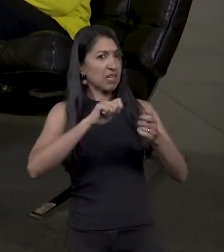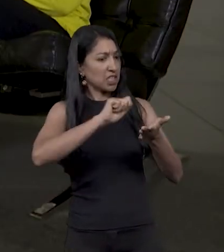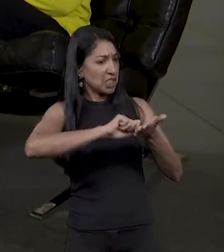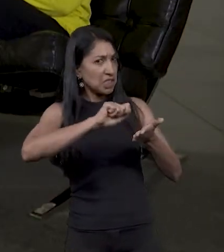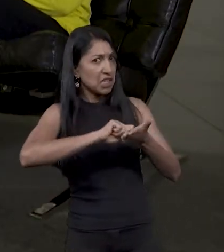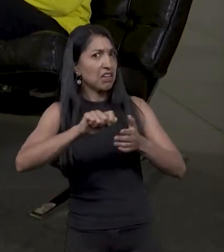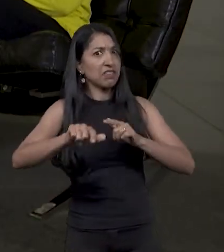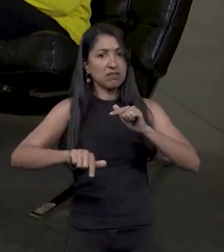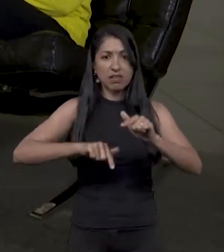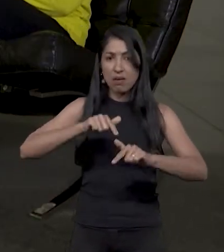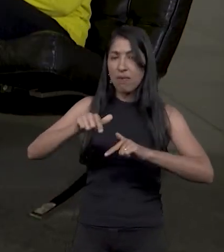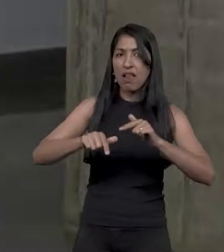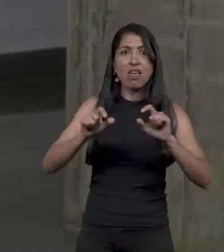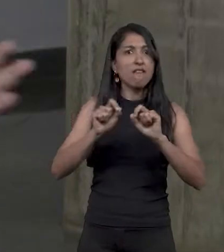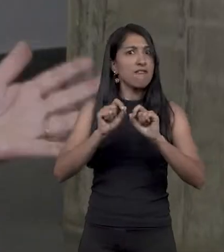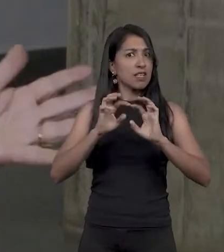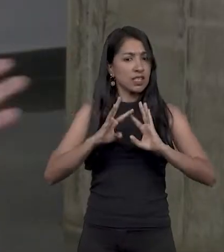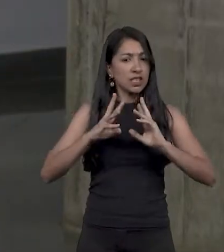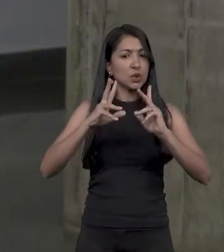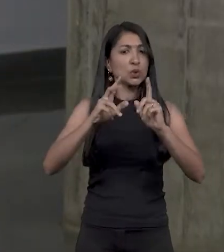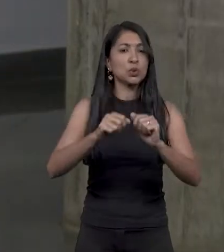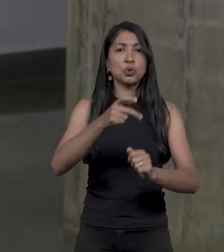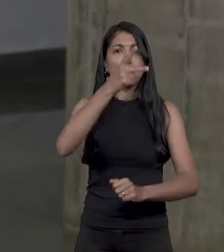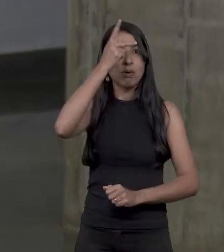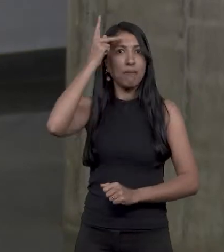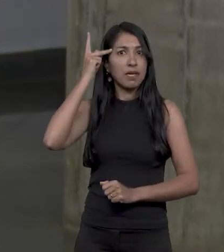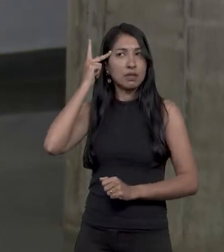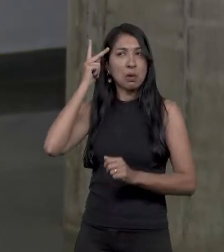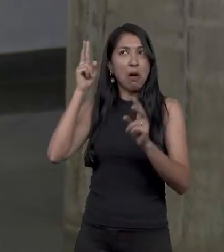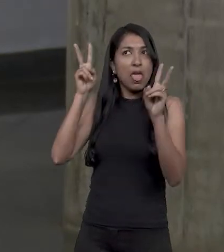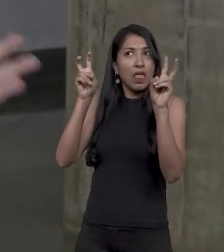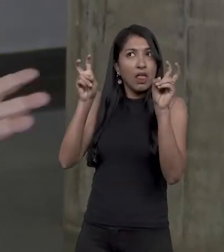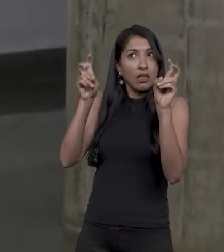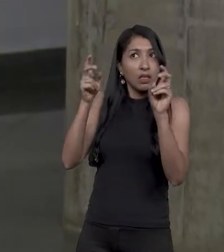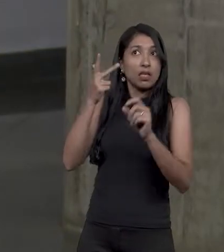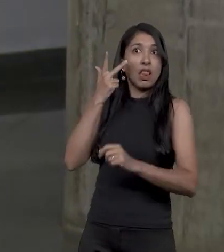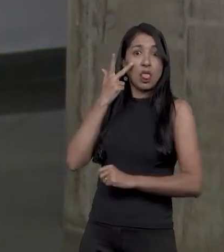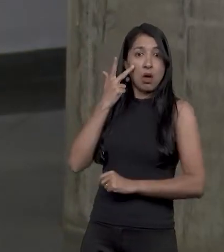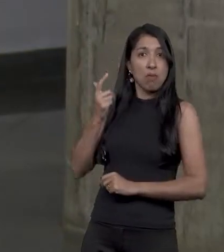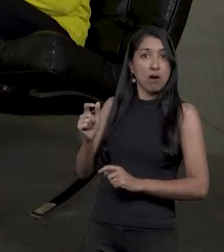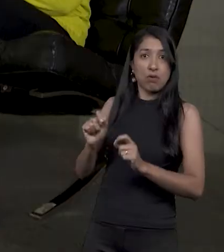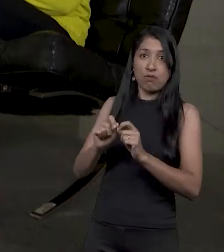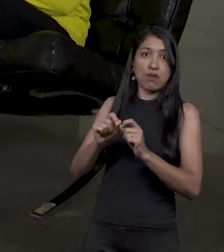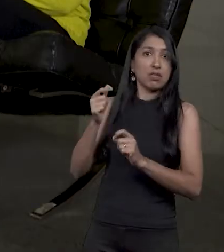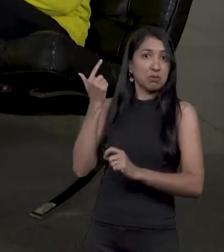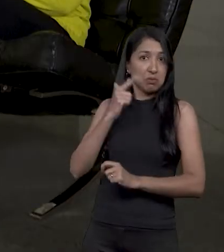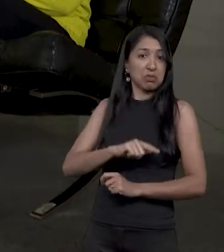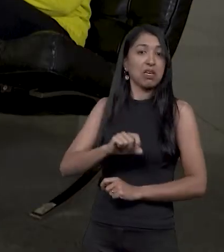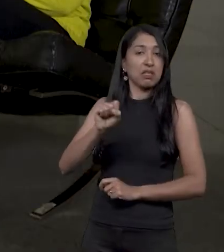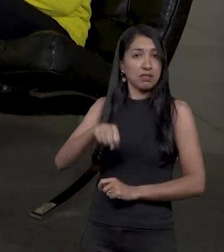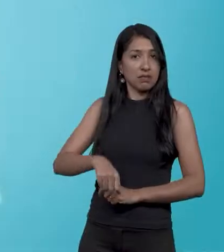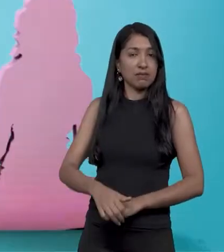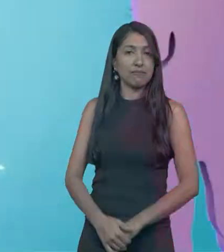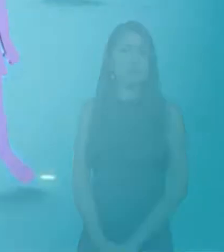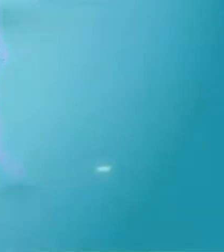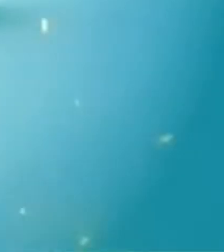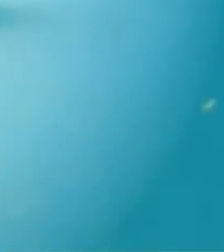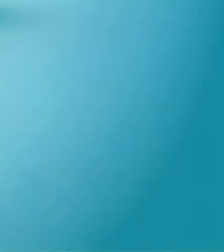escrevem, trabalham, fazem tudo que uma pessoa dita normal faz também.